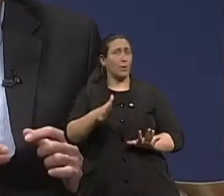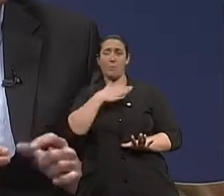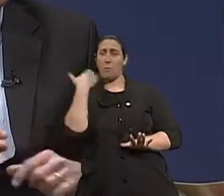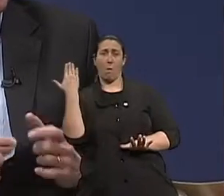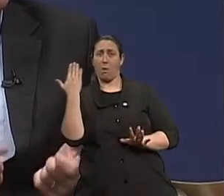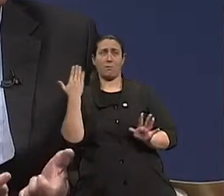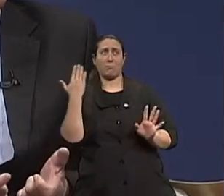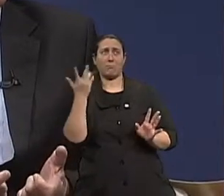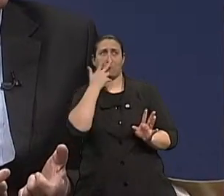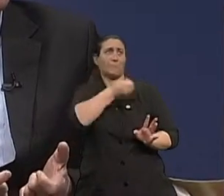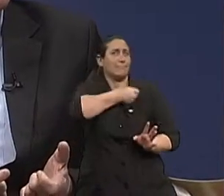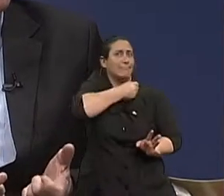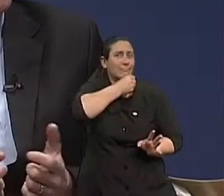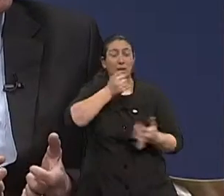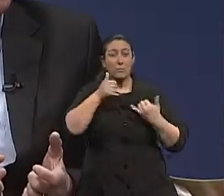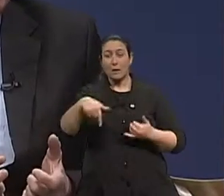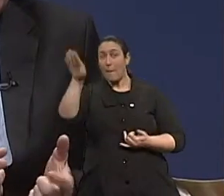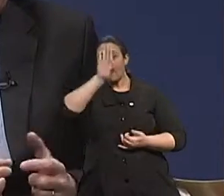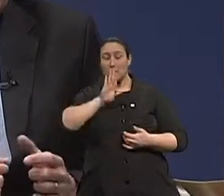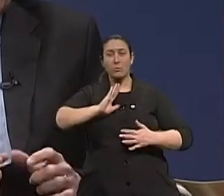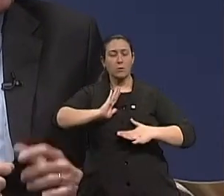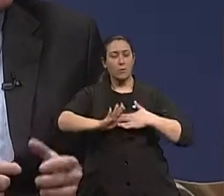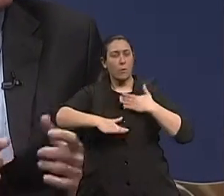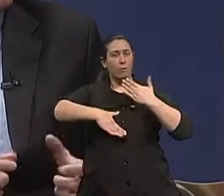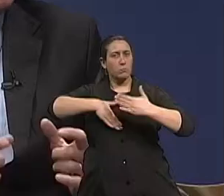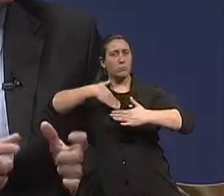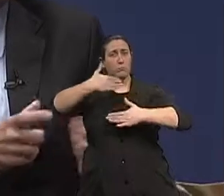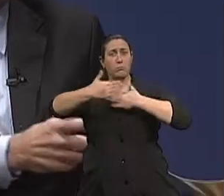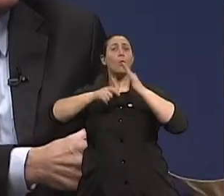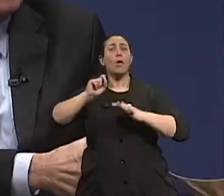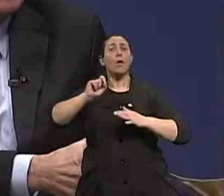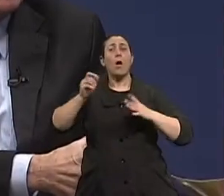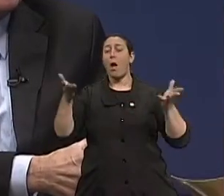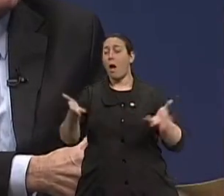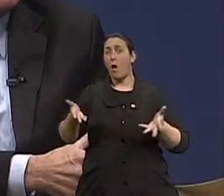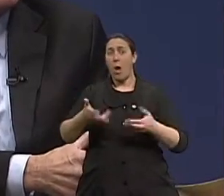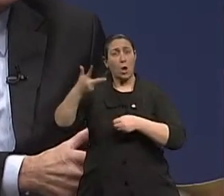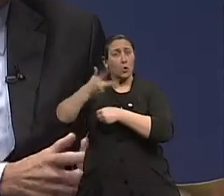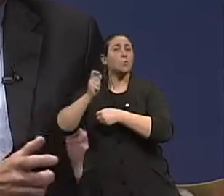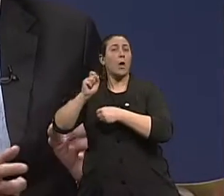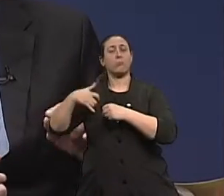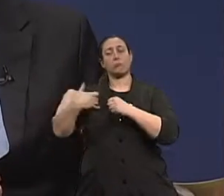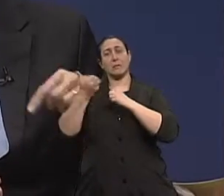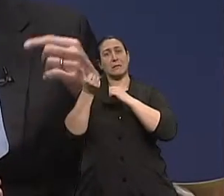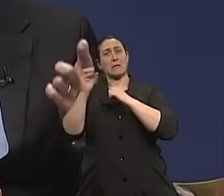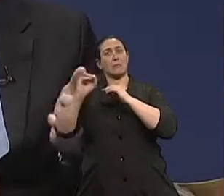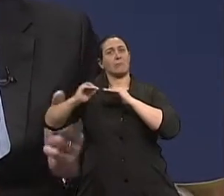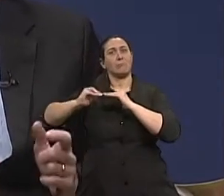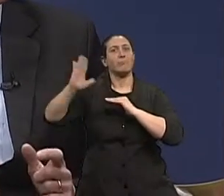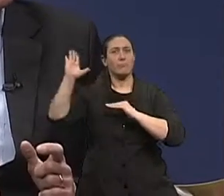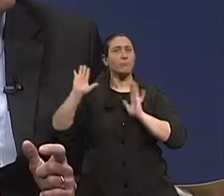países em desenvolvimento, como no Brasil, é a idade, se é considerado idoso, aquele que tem 60 ou mais, não é? Nos países